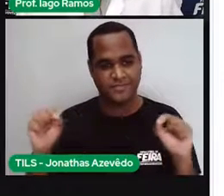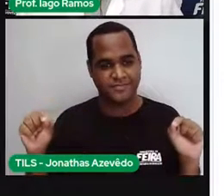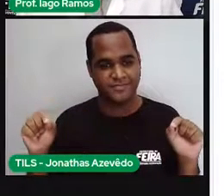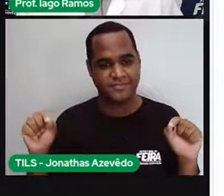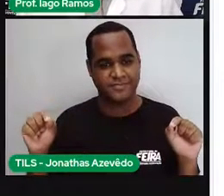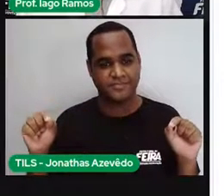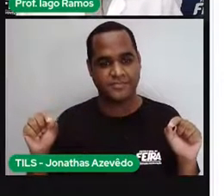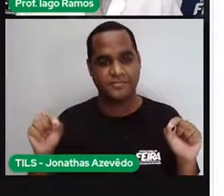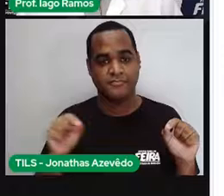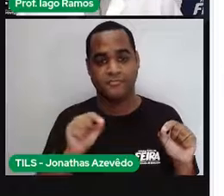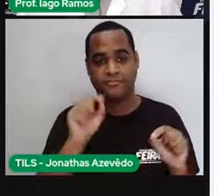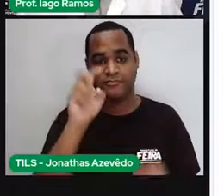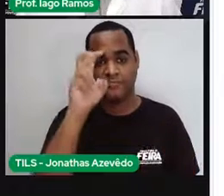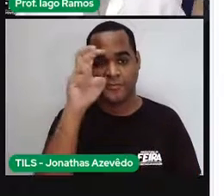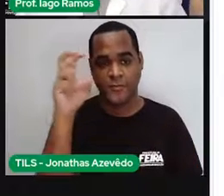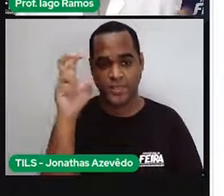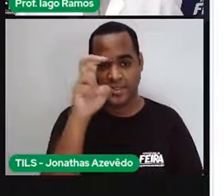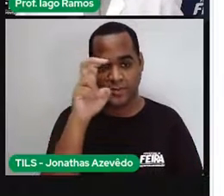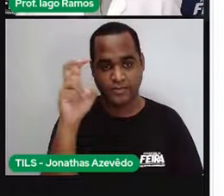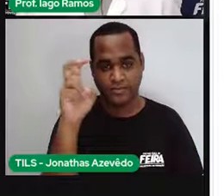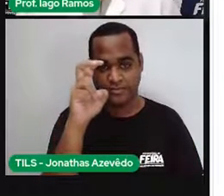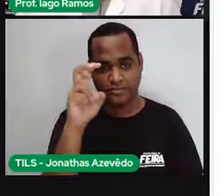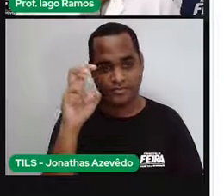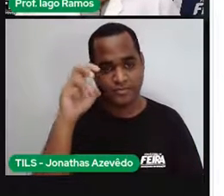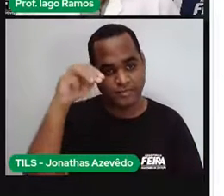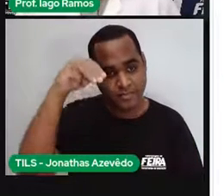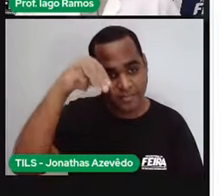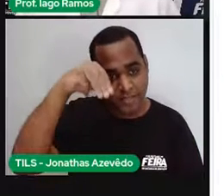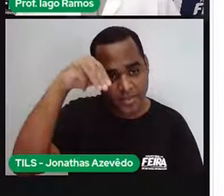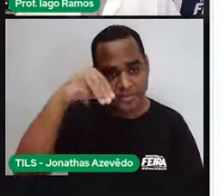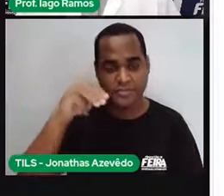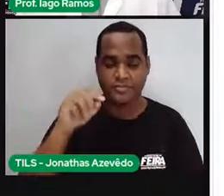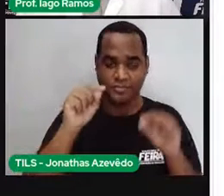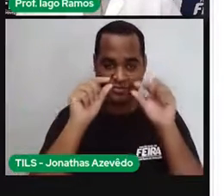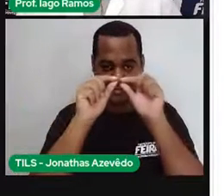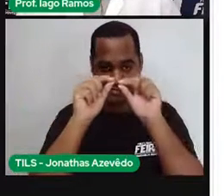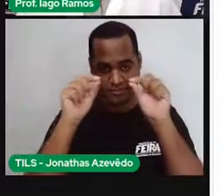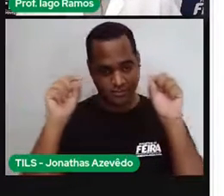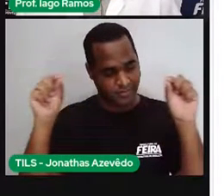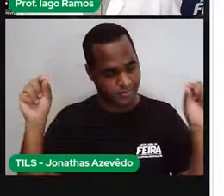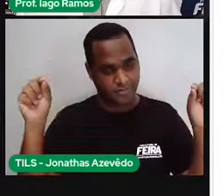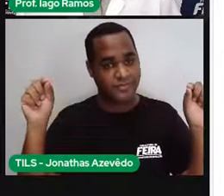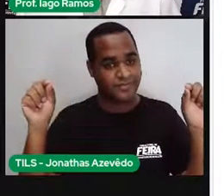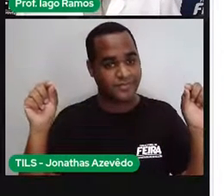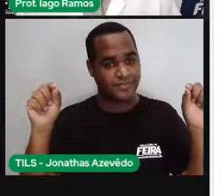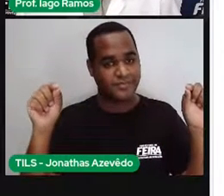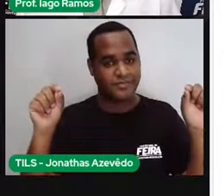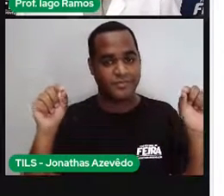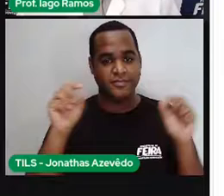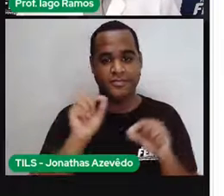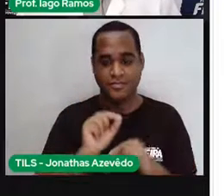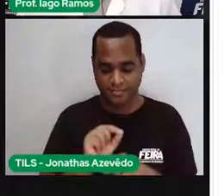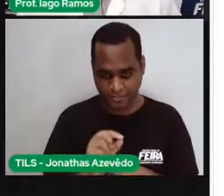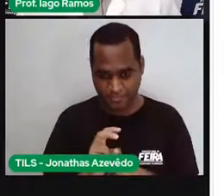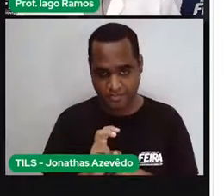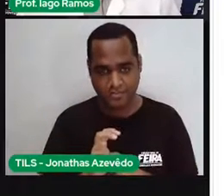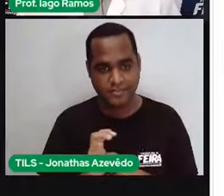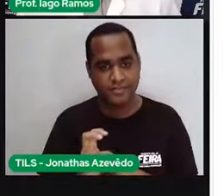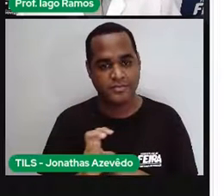Essa medida aqui é o comprimento. Então, aqui tem